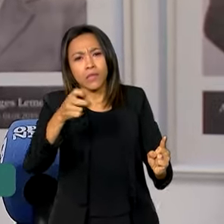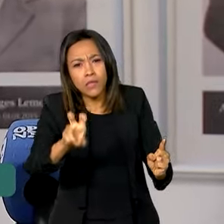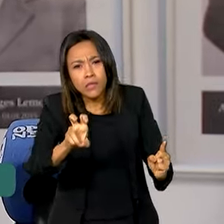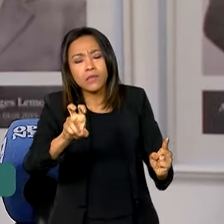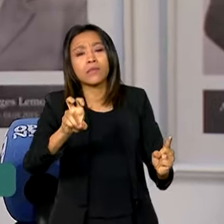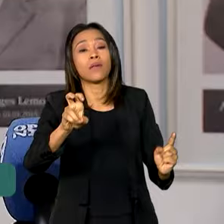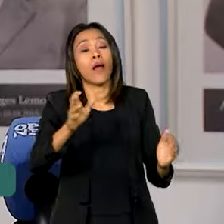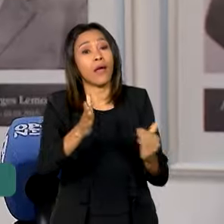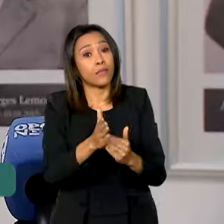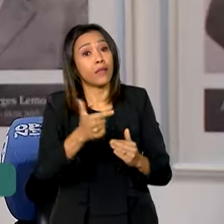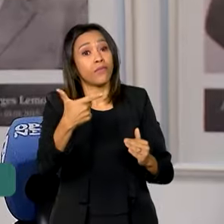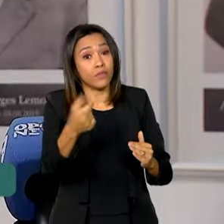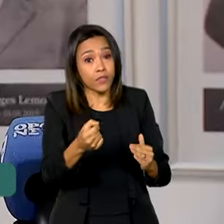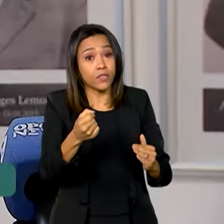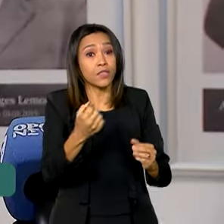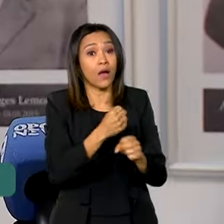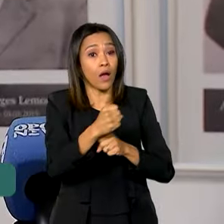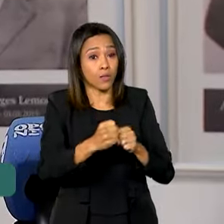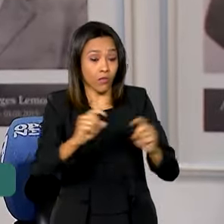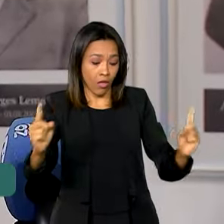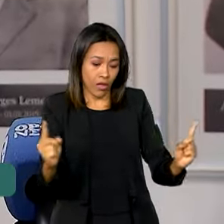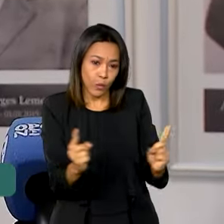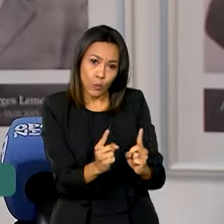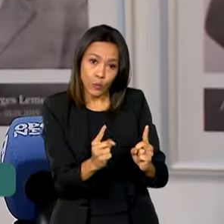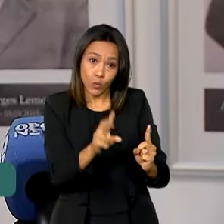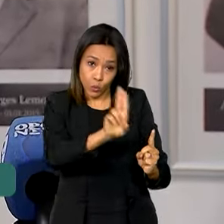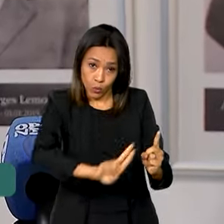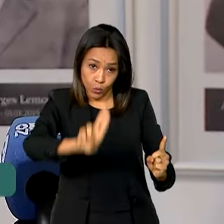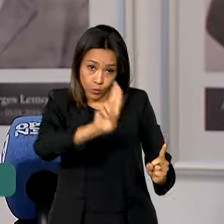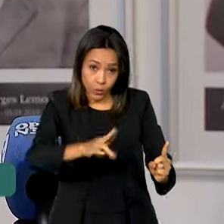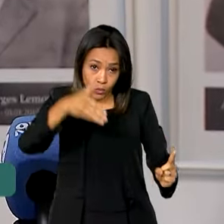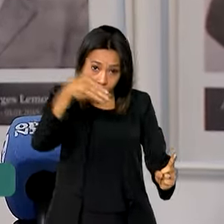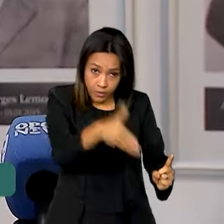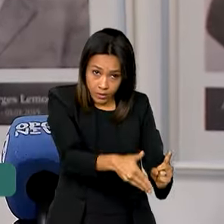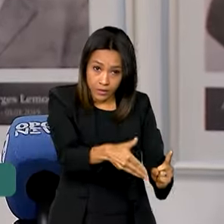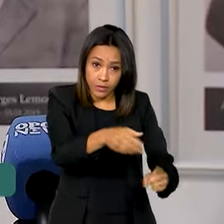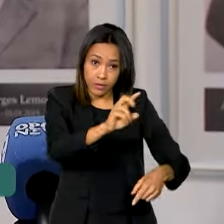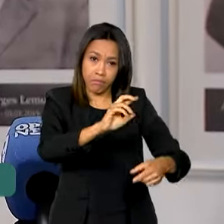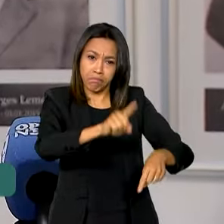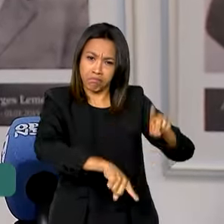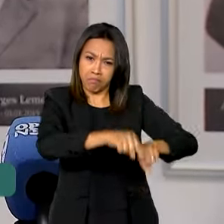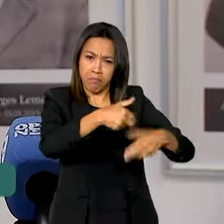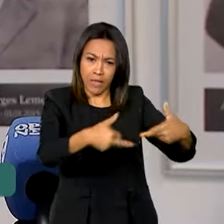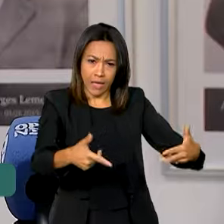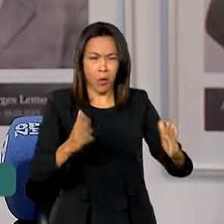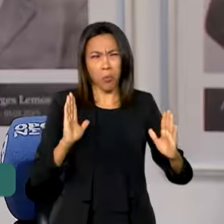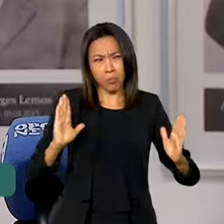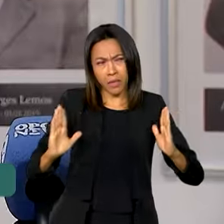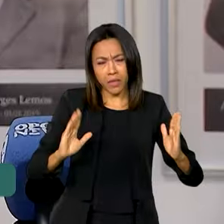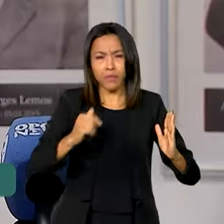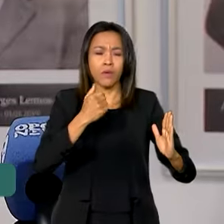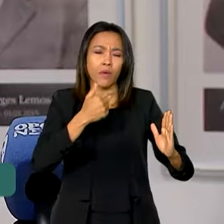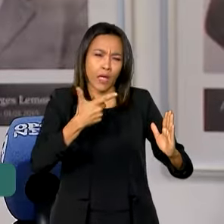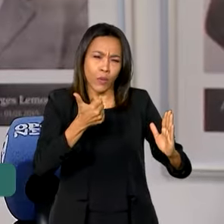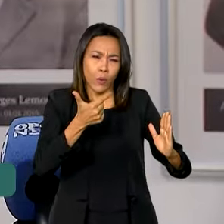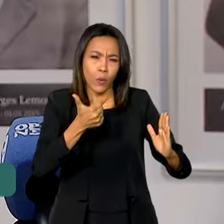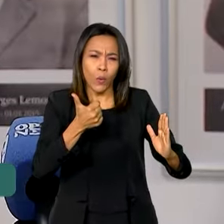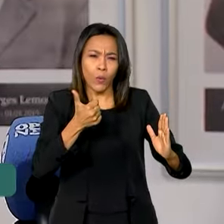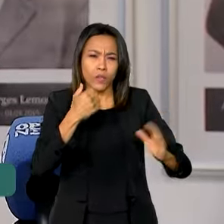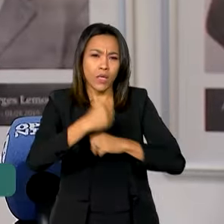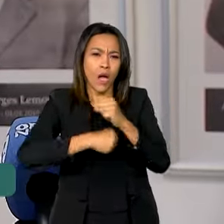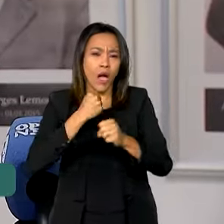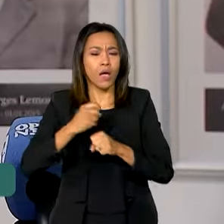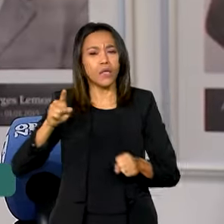vezes até 20 anos. A média de depreciação é 12 anos e meio. O que é essa